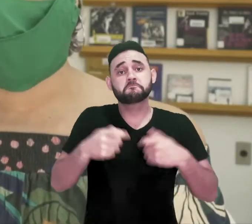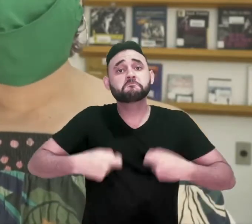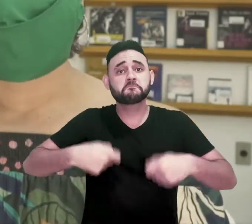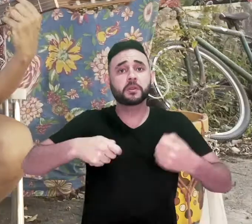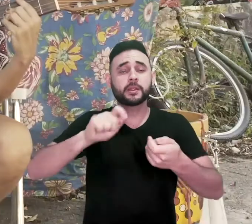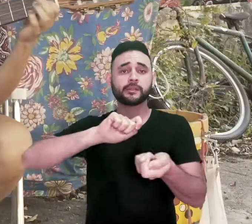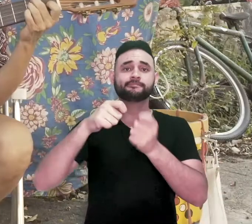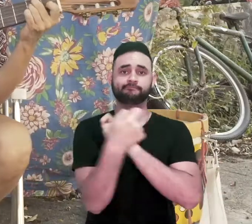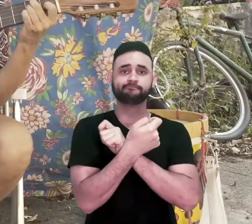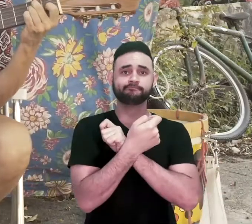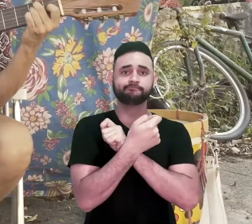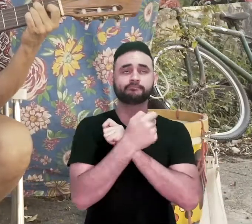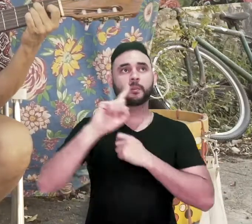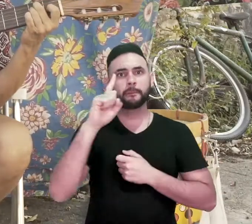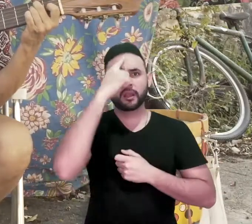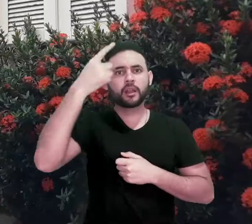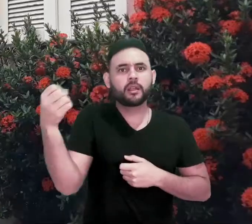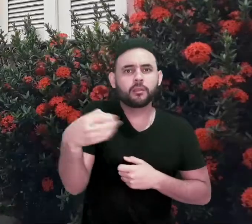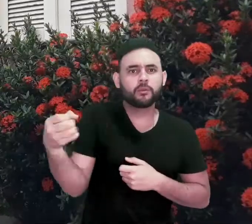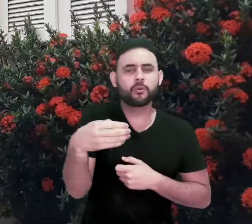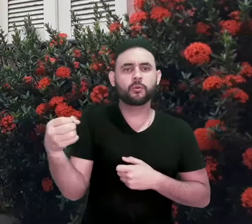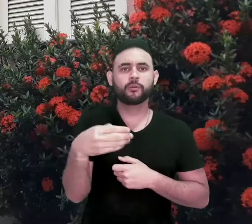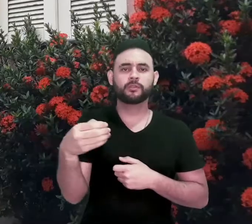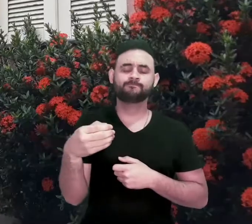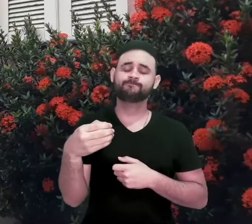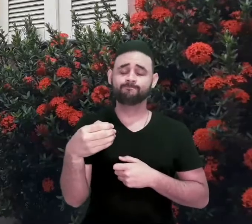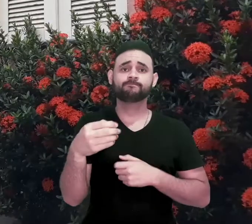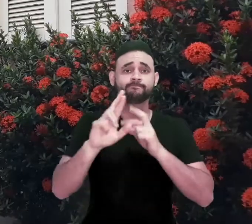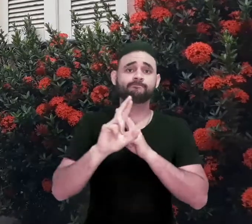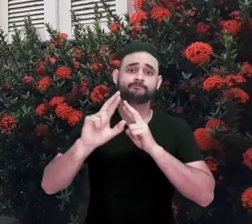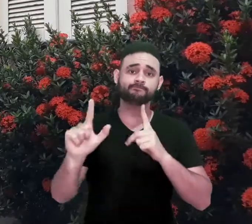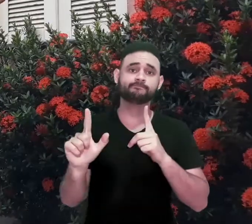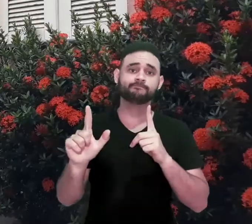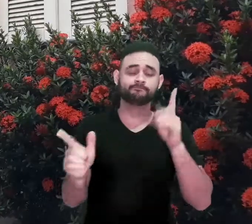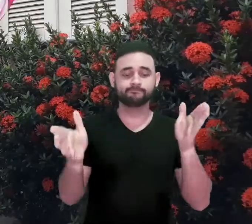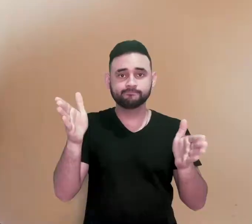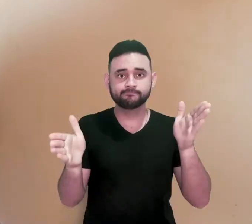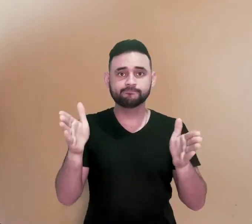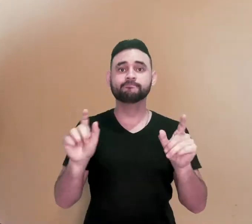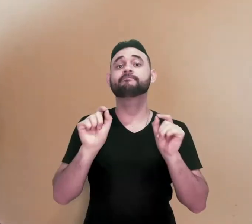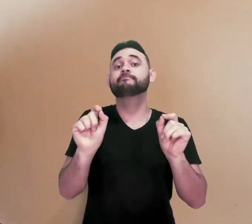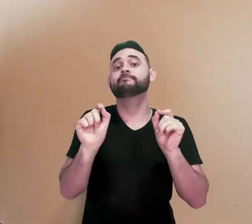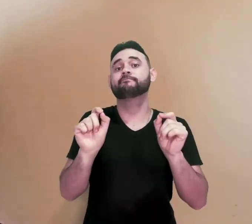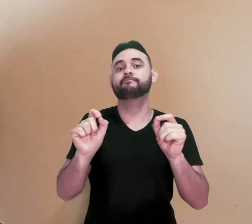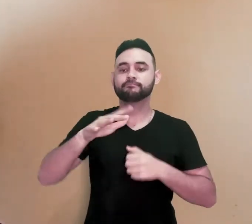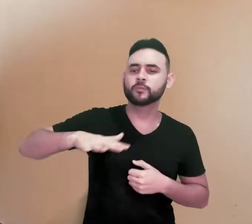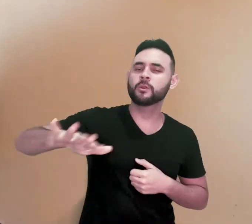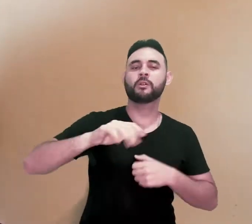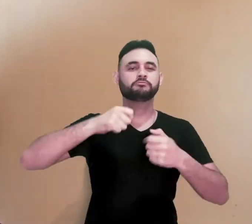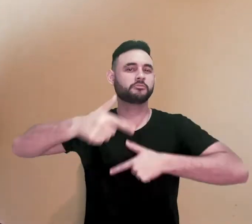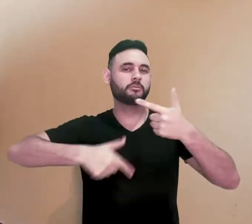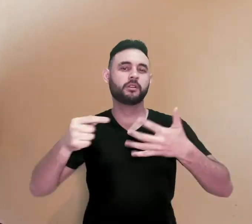reinventar, né, a nos adaptarmos a uma nova realidade, né, a realidade do campo de